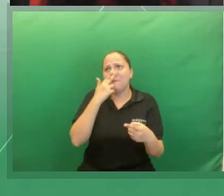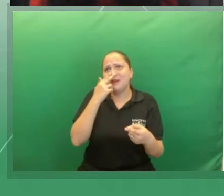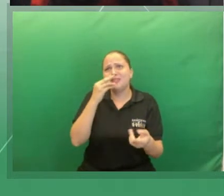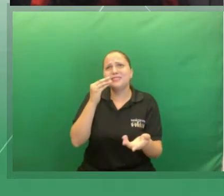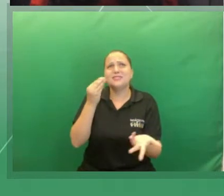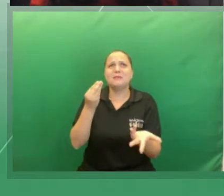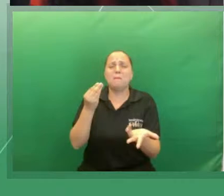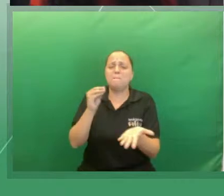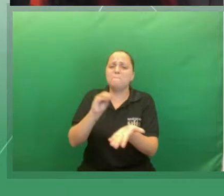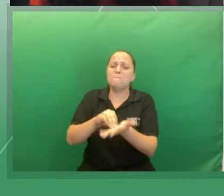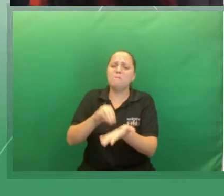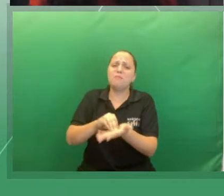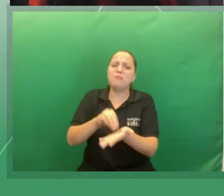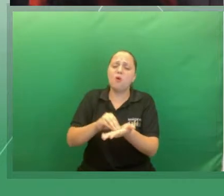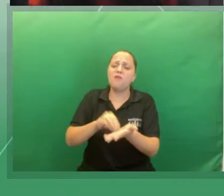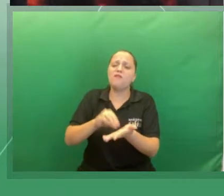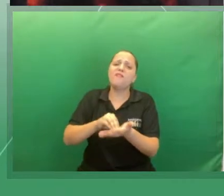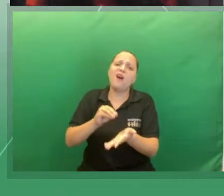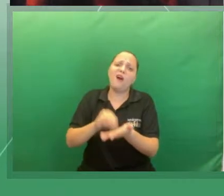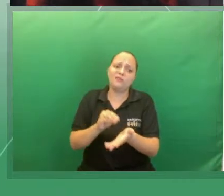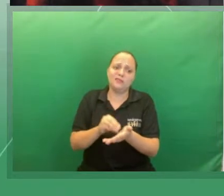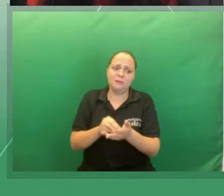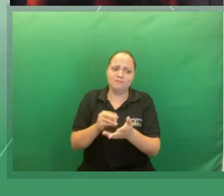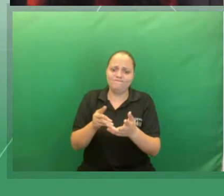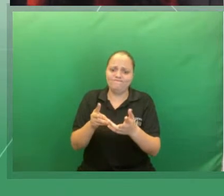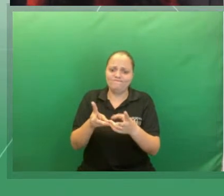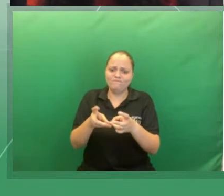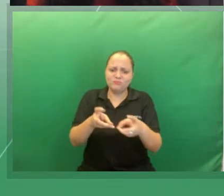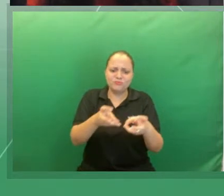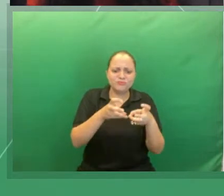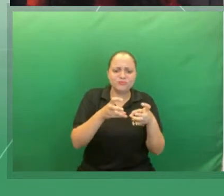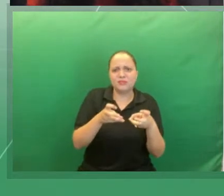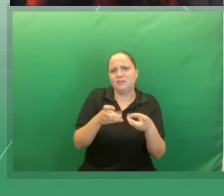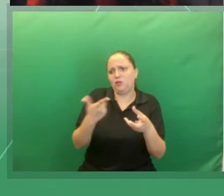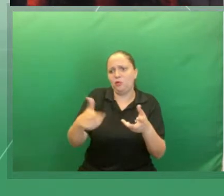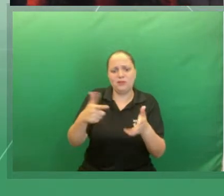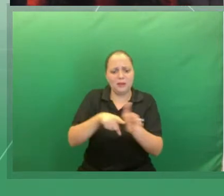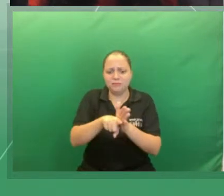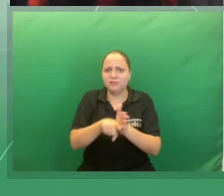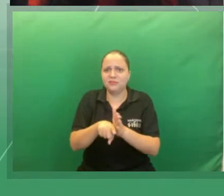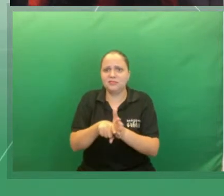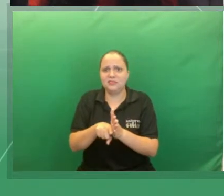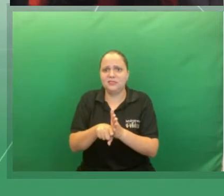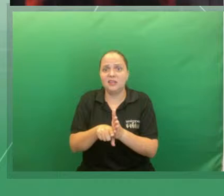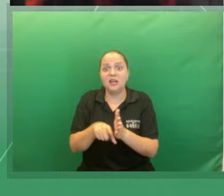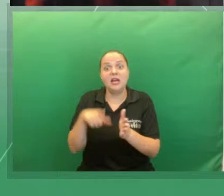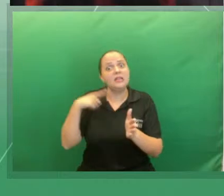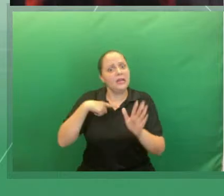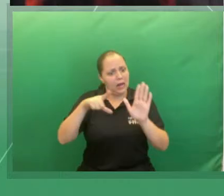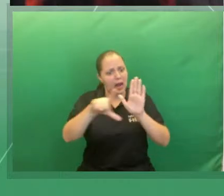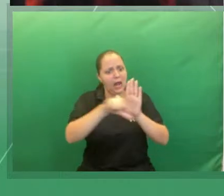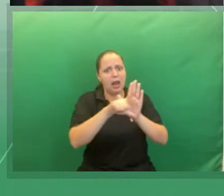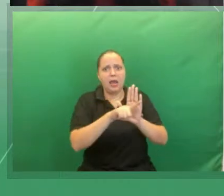explorado nos livros didáticos, mesmo depois da lei 10.639.